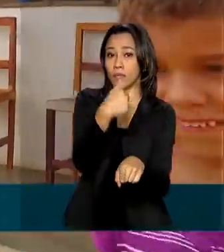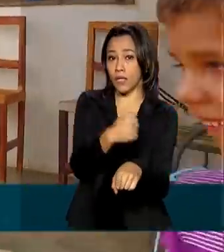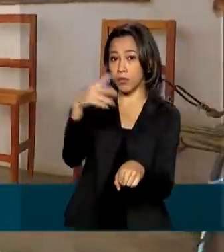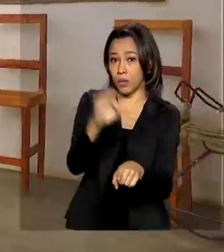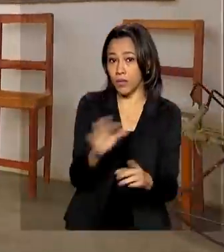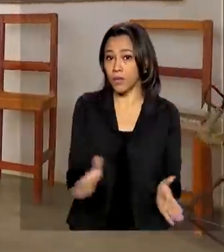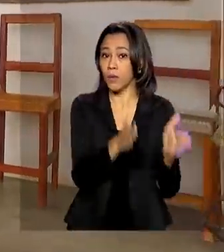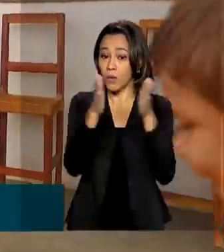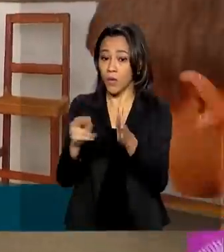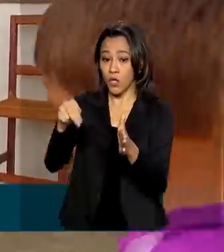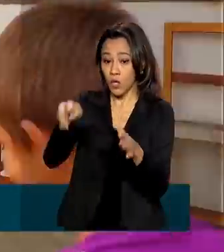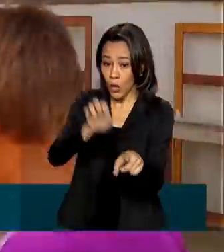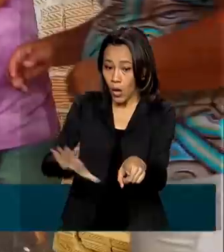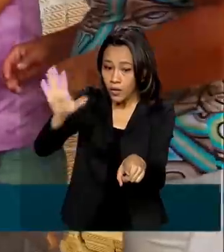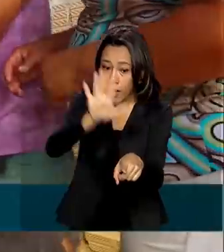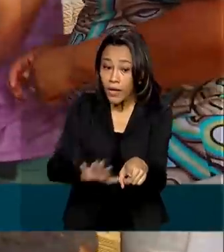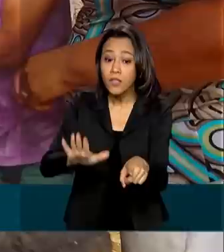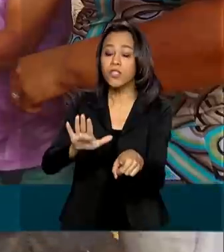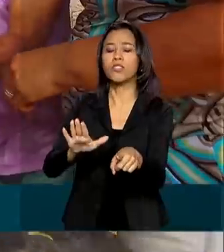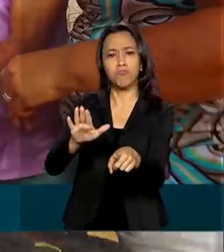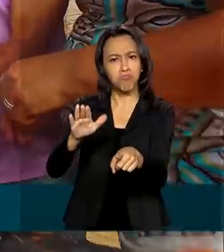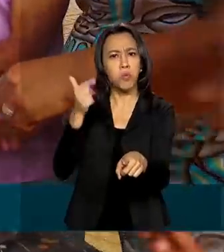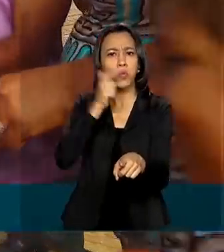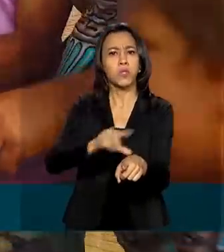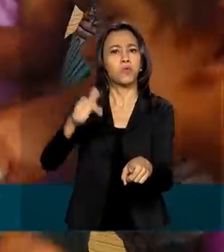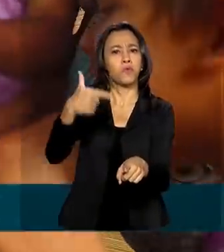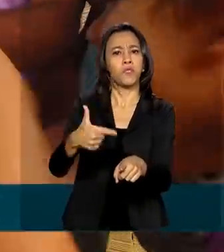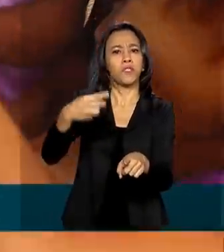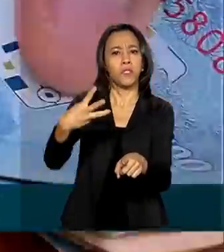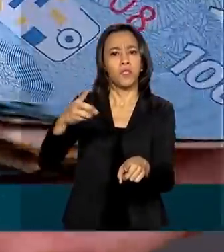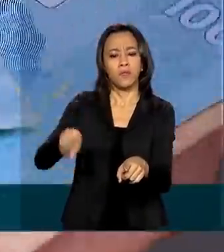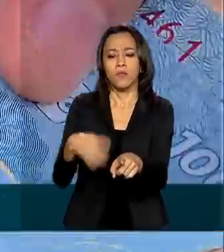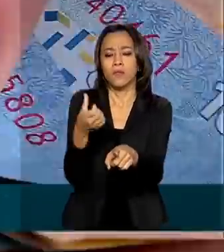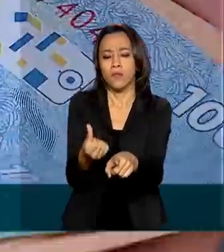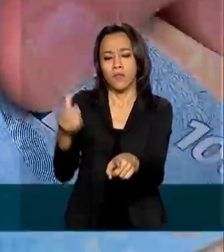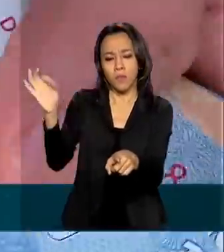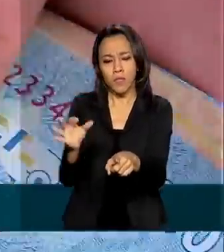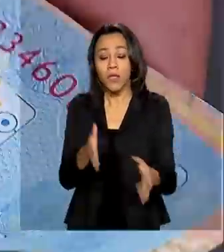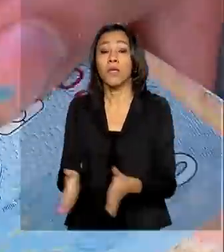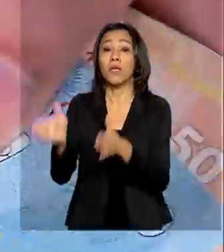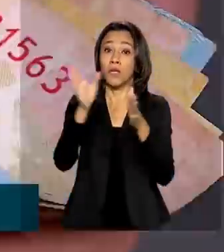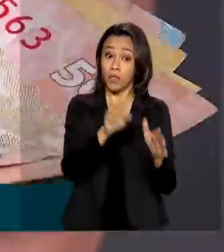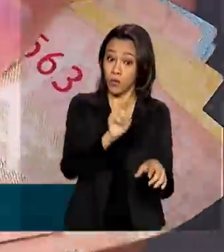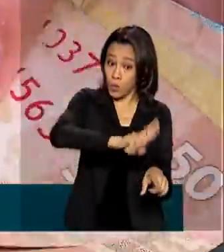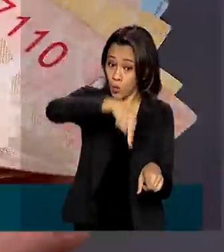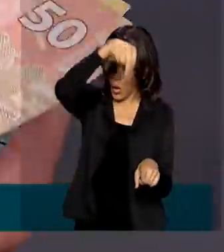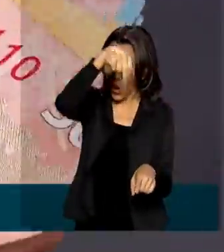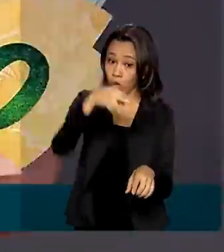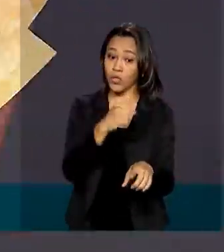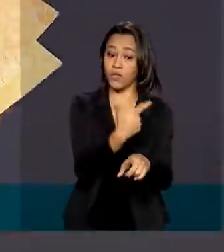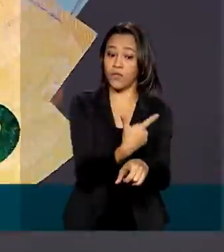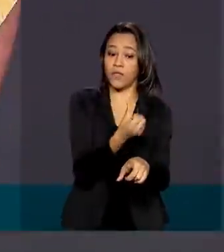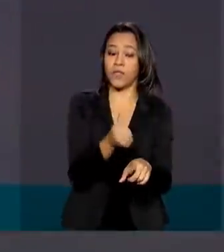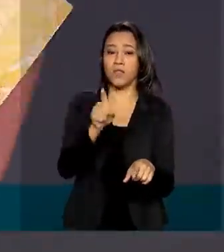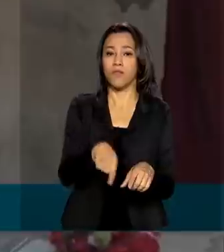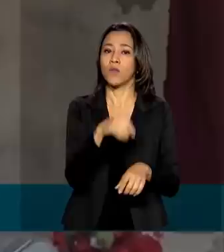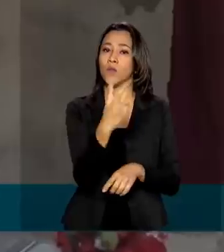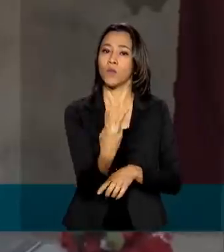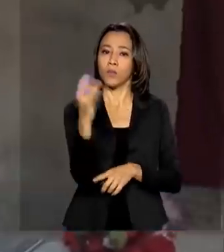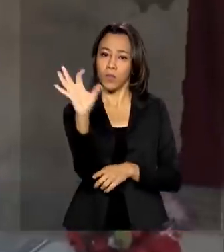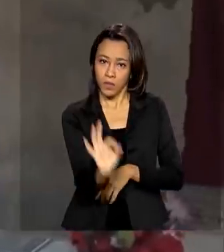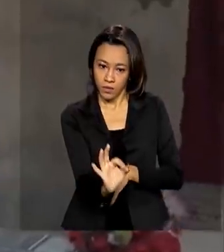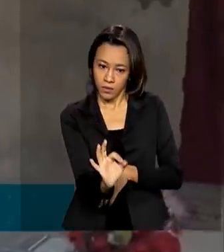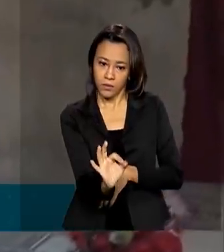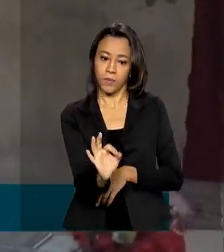Nordeste, esse crescimento chegou a 23,6% e no Norte, 26,2%.